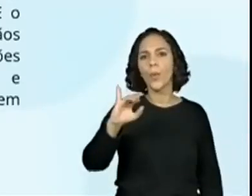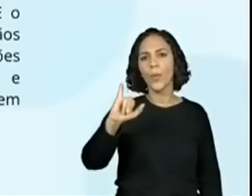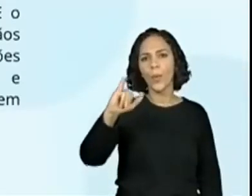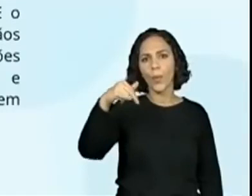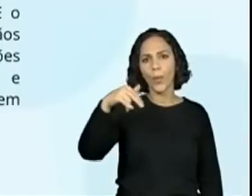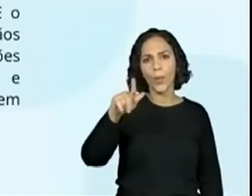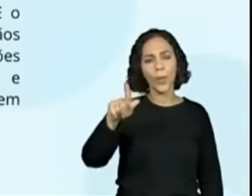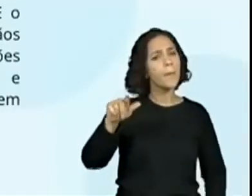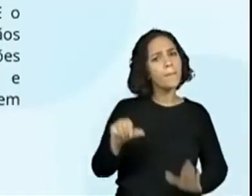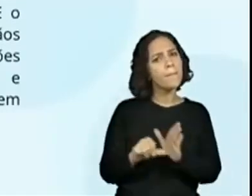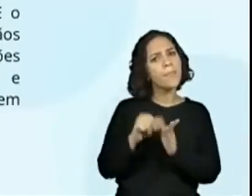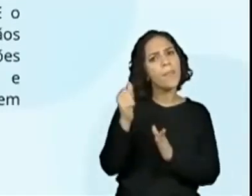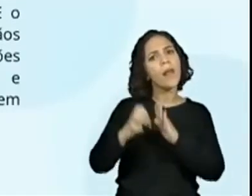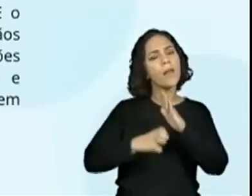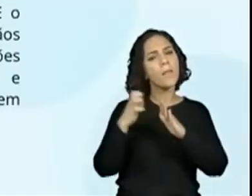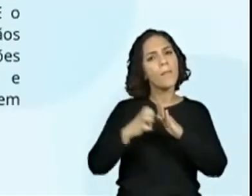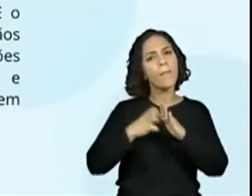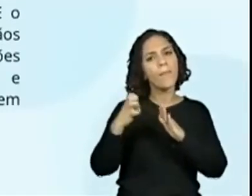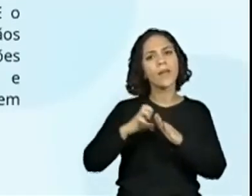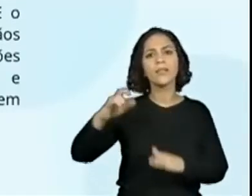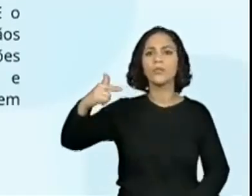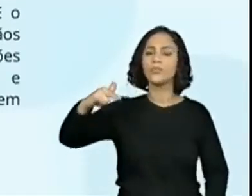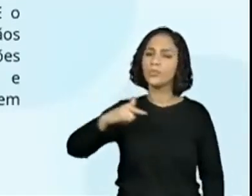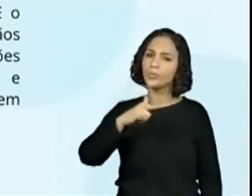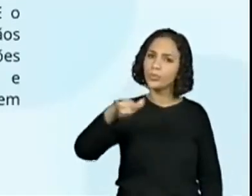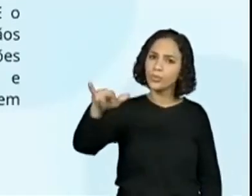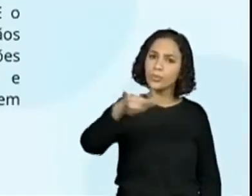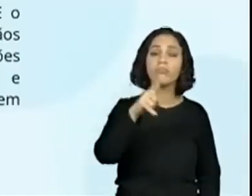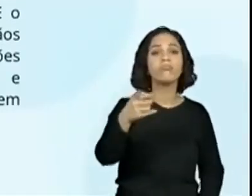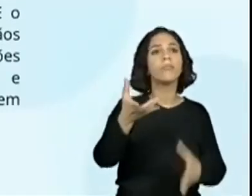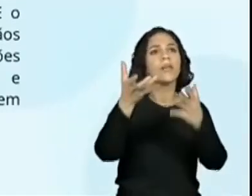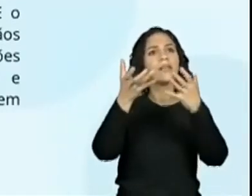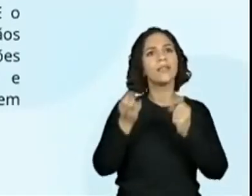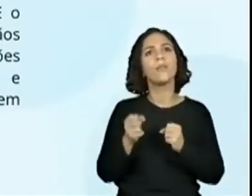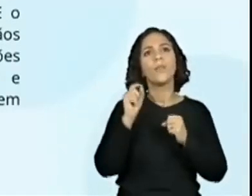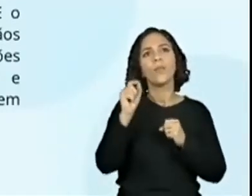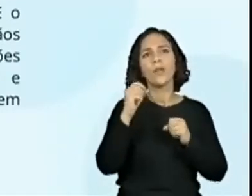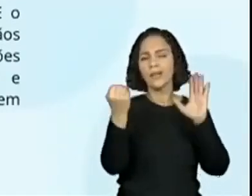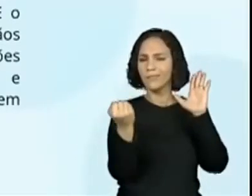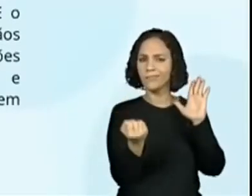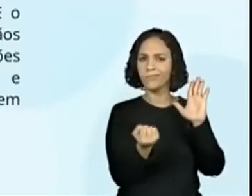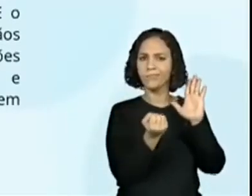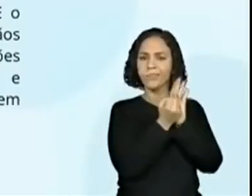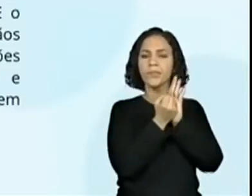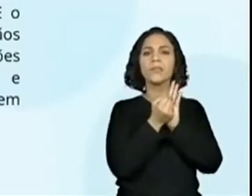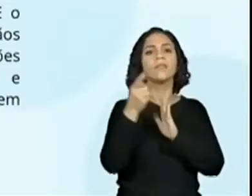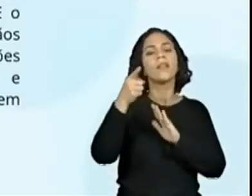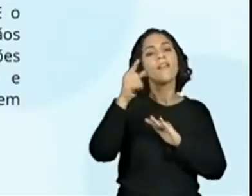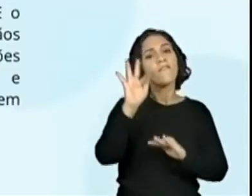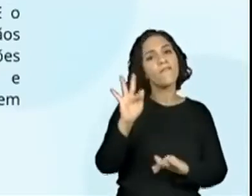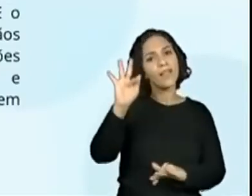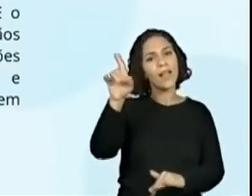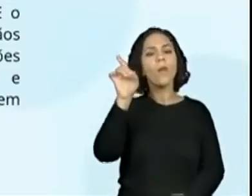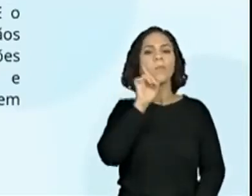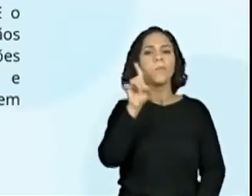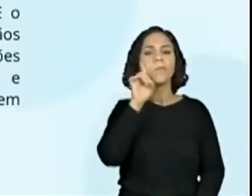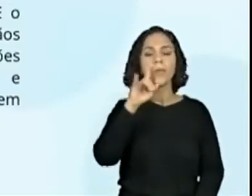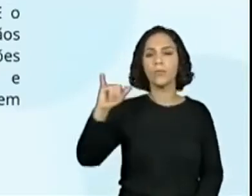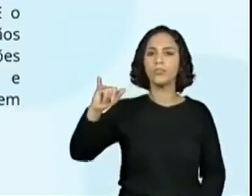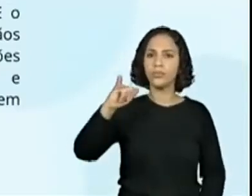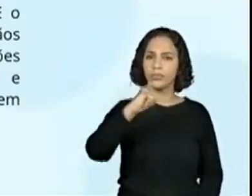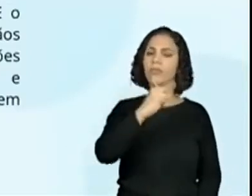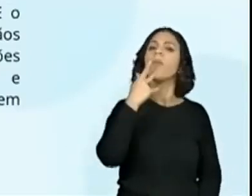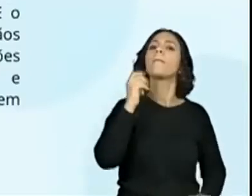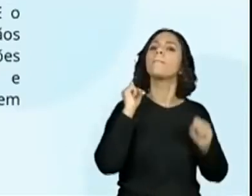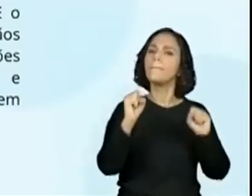de drones a receber um certificado da Administração Federal de Aviação, que permite que ela opere